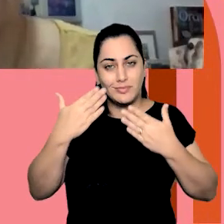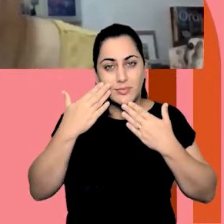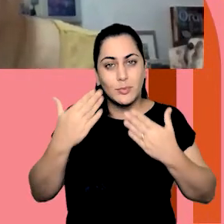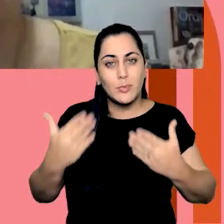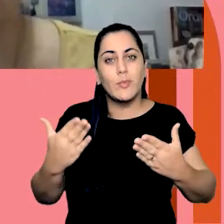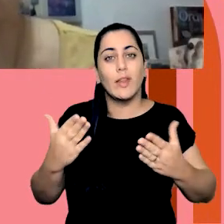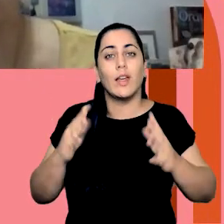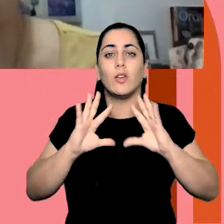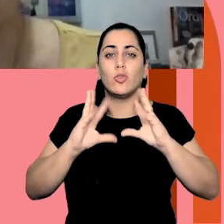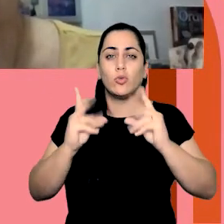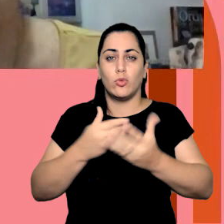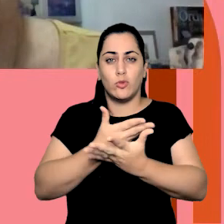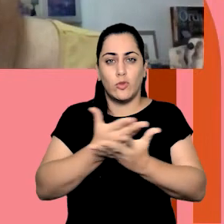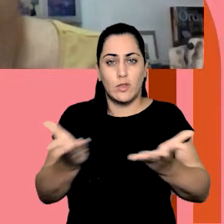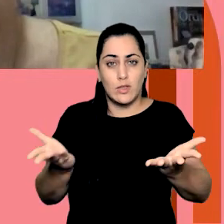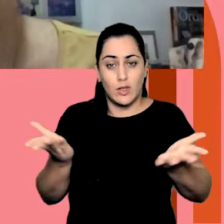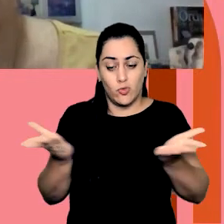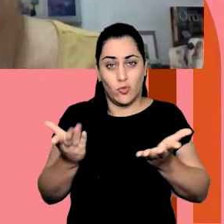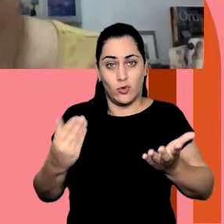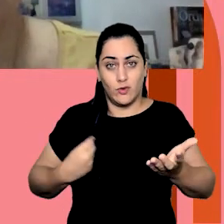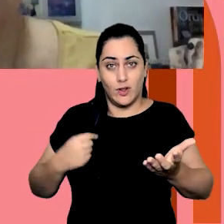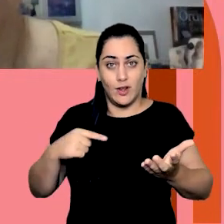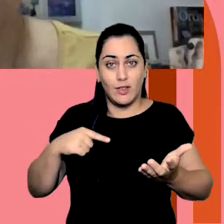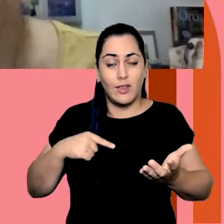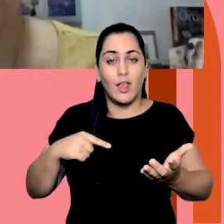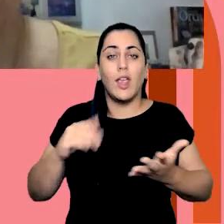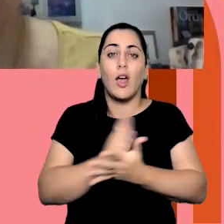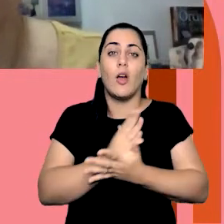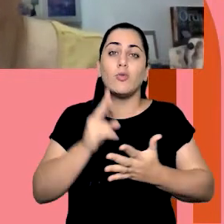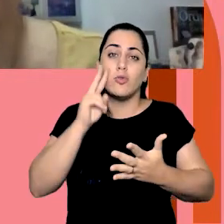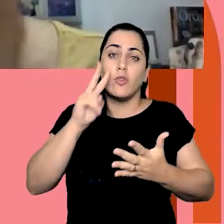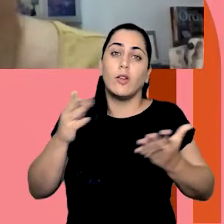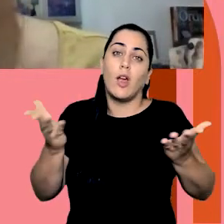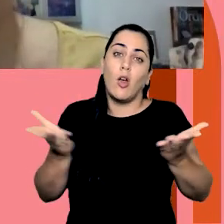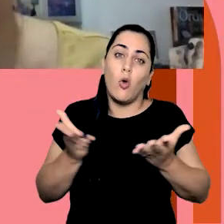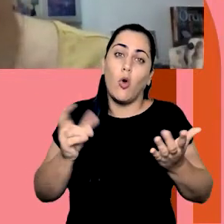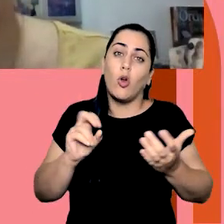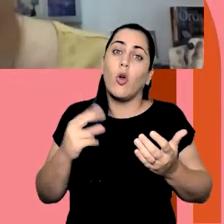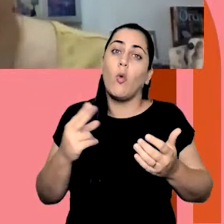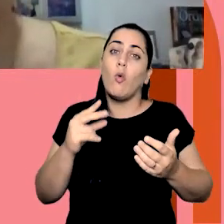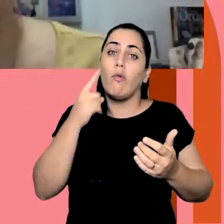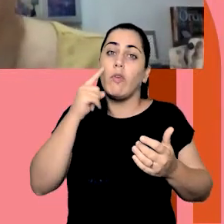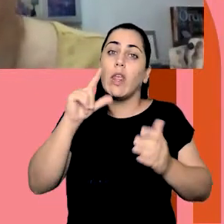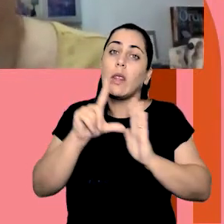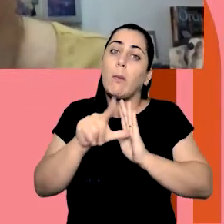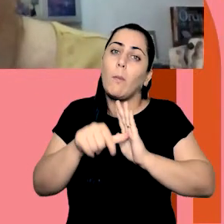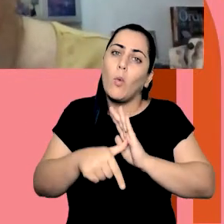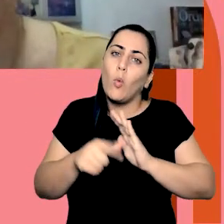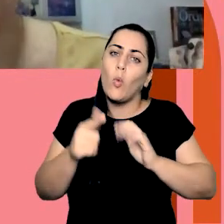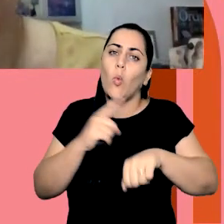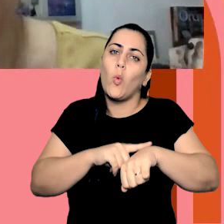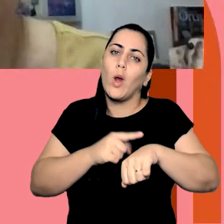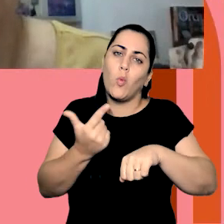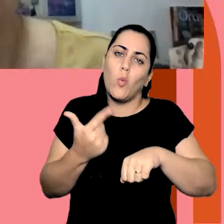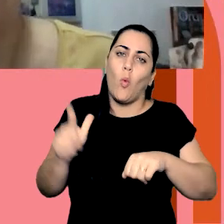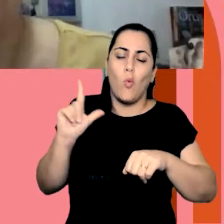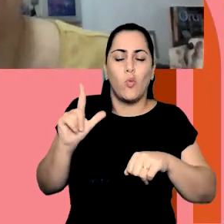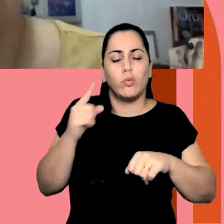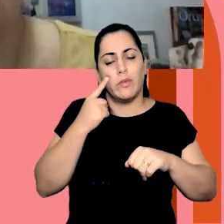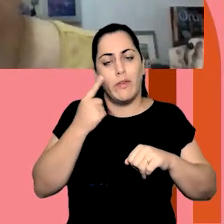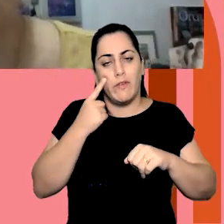a todos vocês pela presença, aqueles que estão nos vendo agora ou que vão nos ver mais tarde, em outro momento,